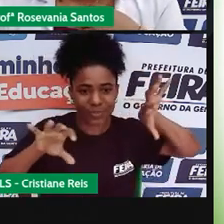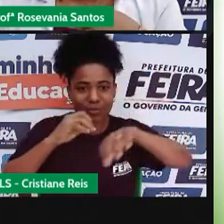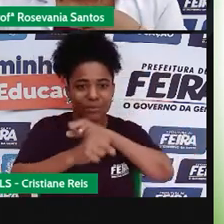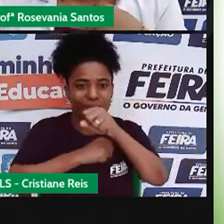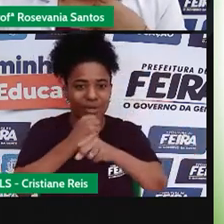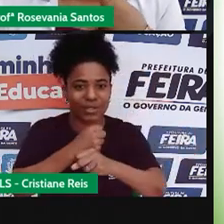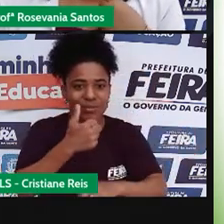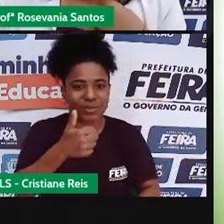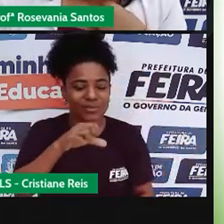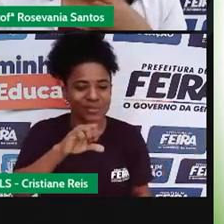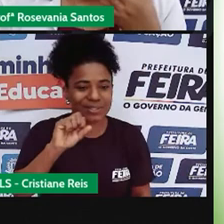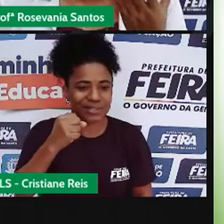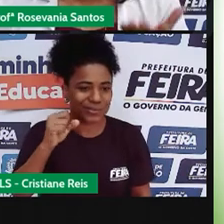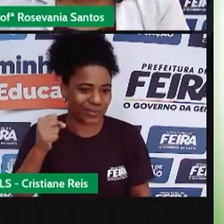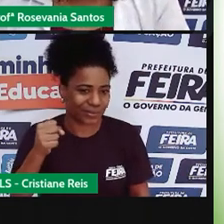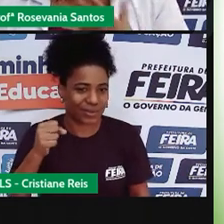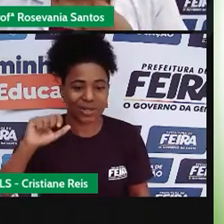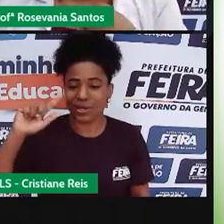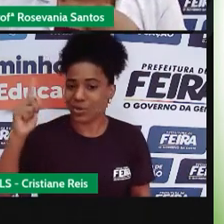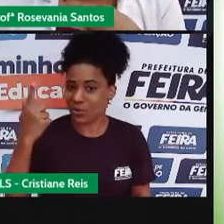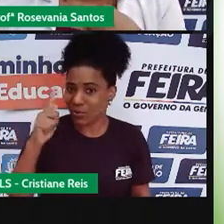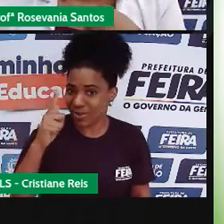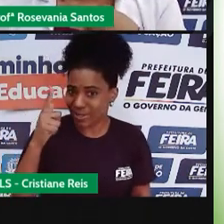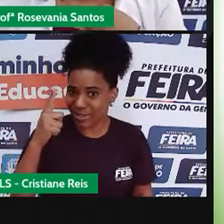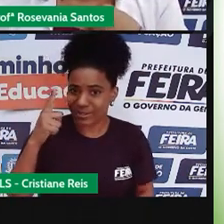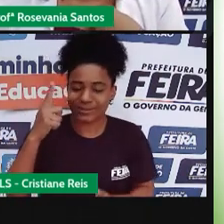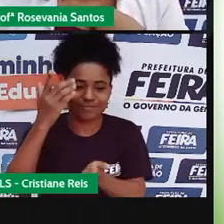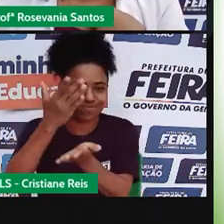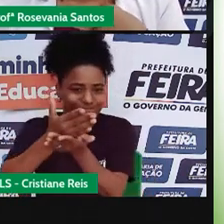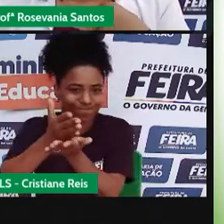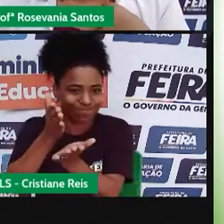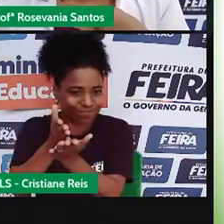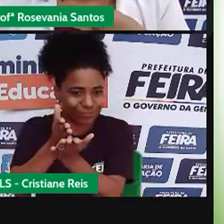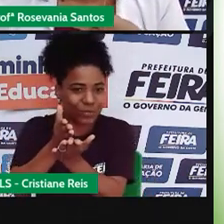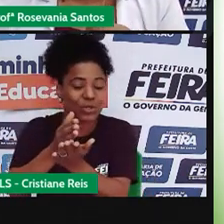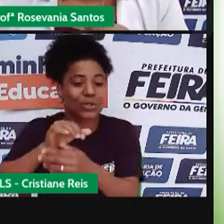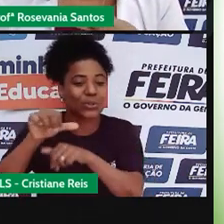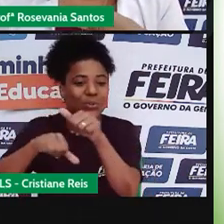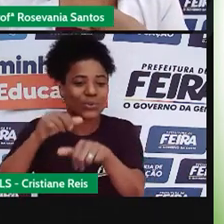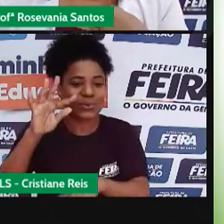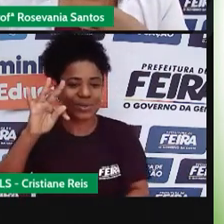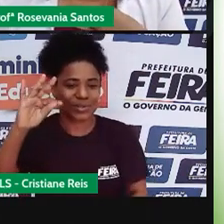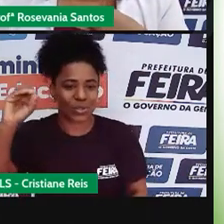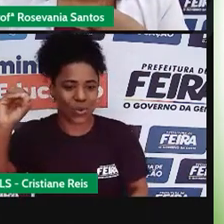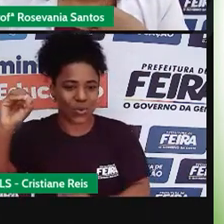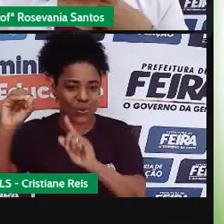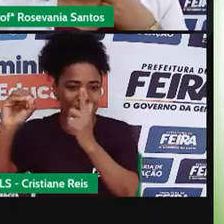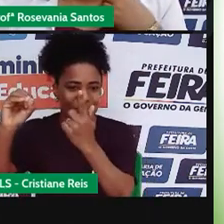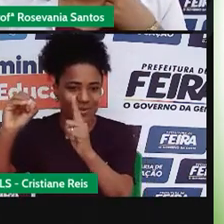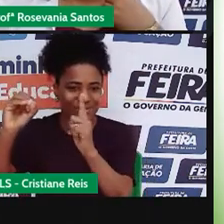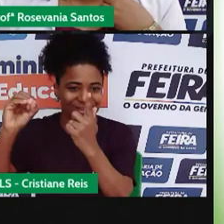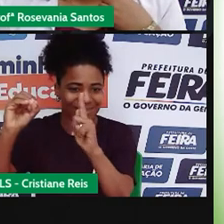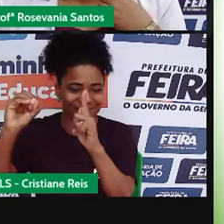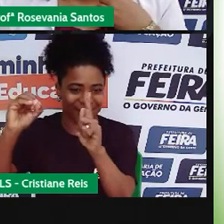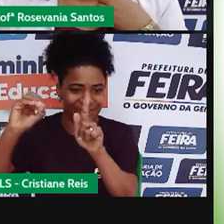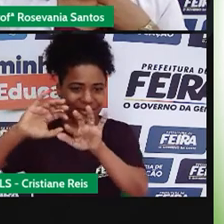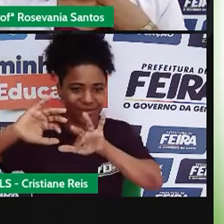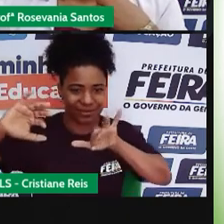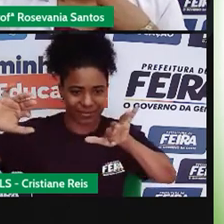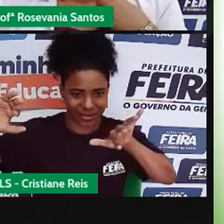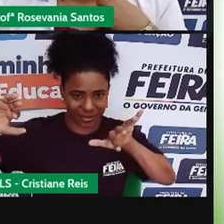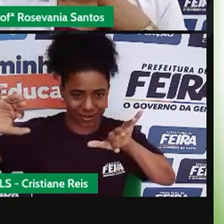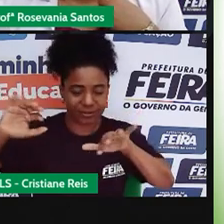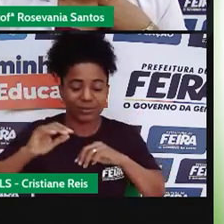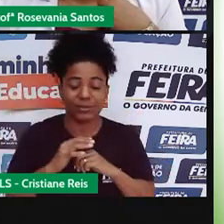dividiu o estado de Goiás, e criou o estado de Tocantins, como eu que foi incluído na região norte, com alguns territórios federais,